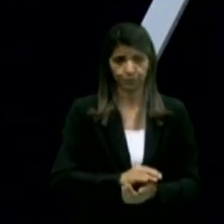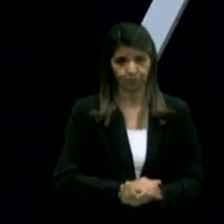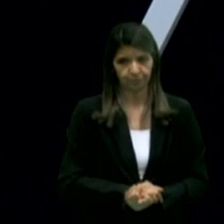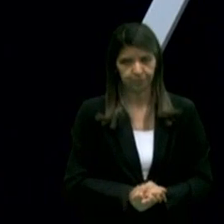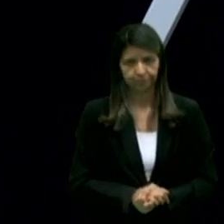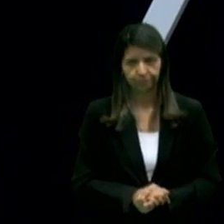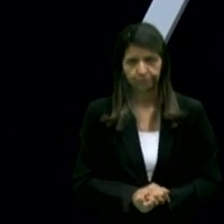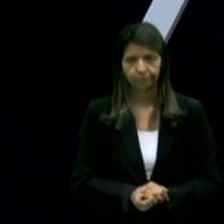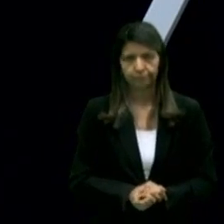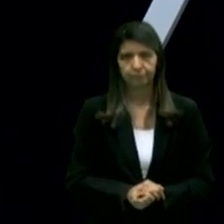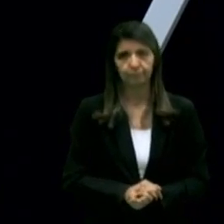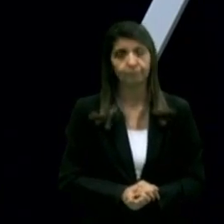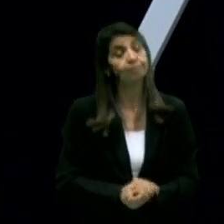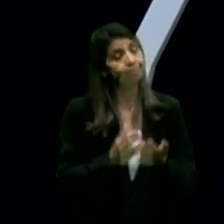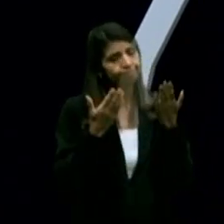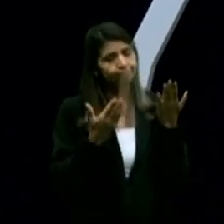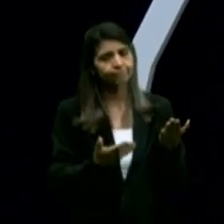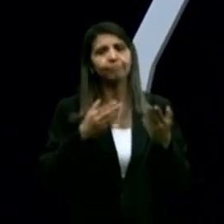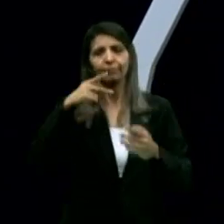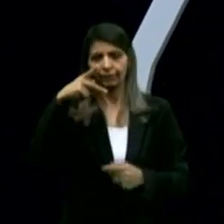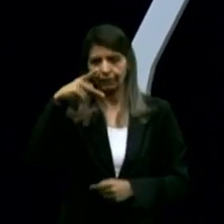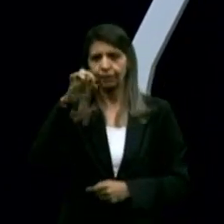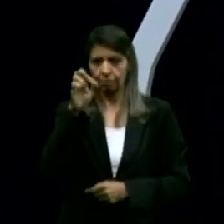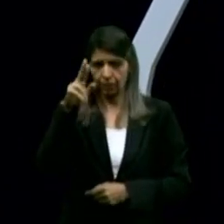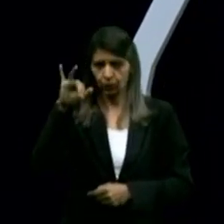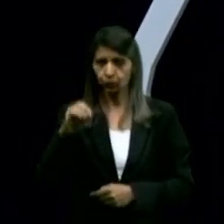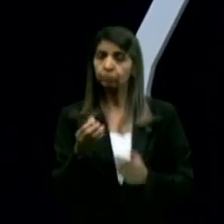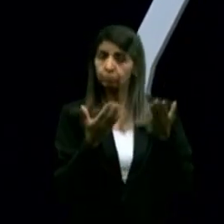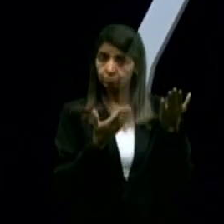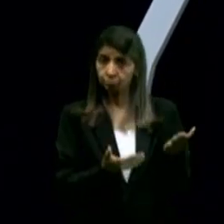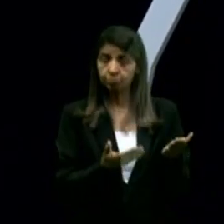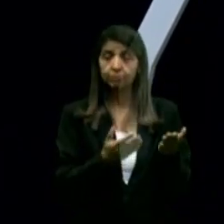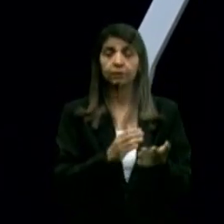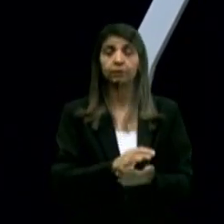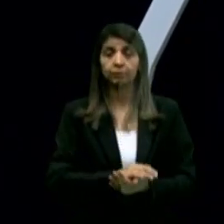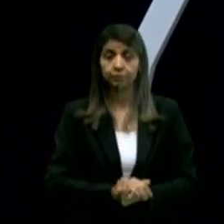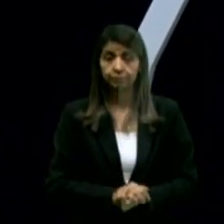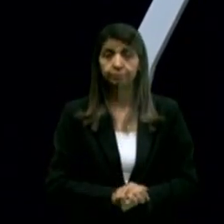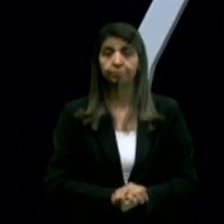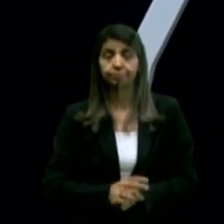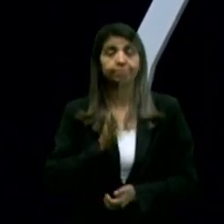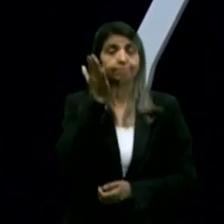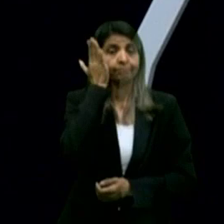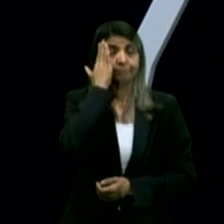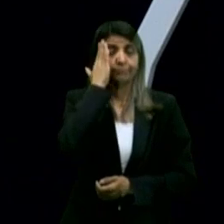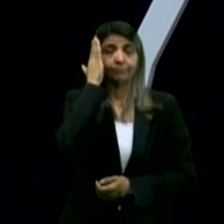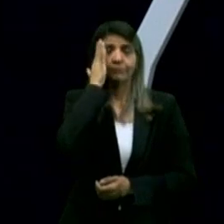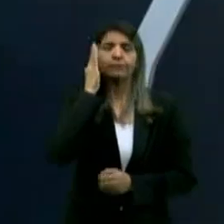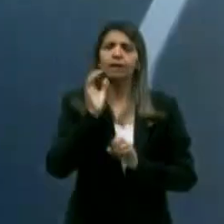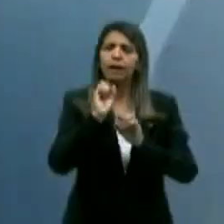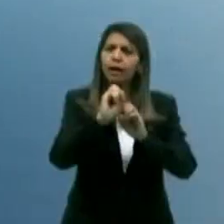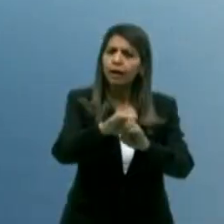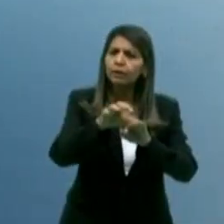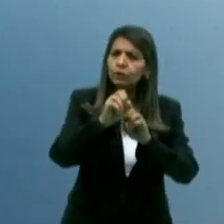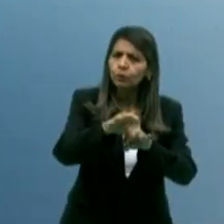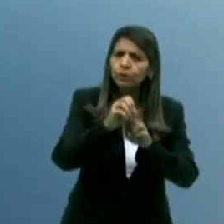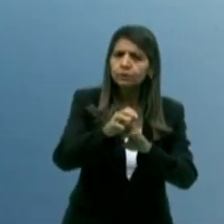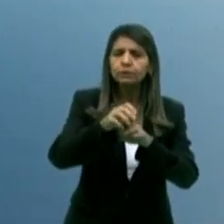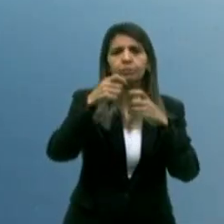Olha, Pedro, nós entendemos que a educação só será resolvida se a gente